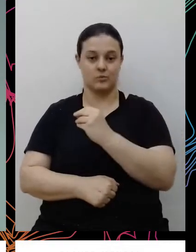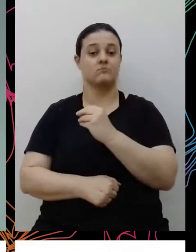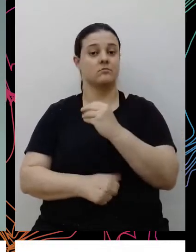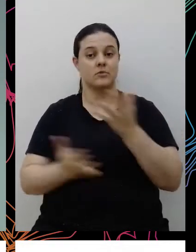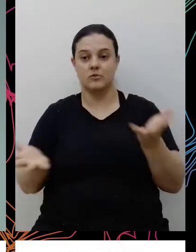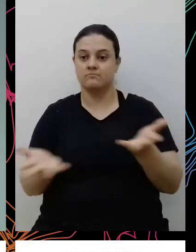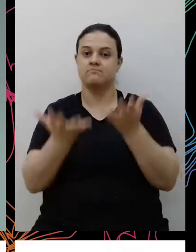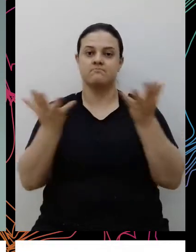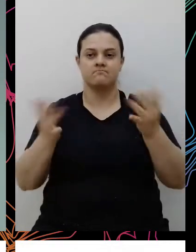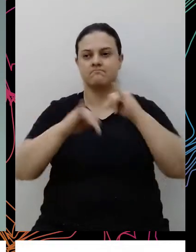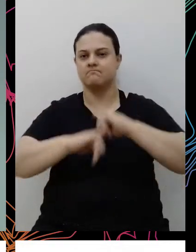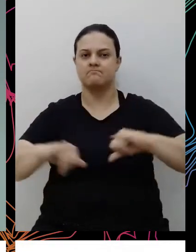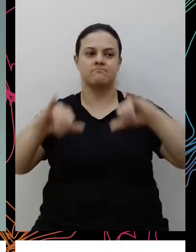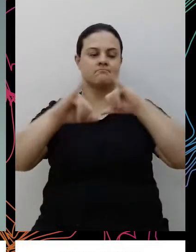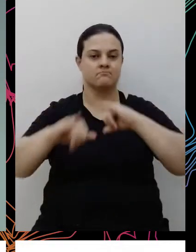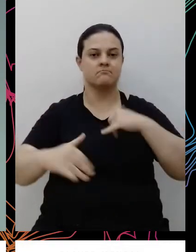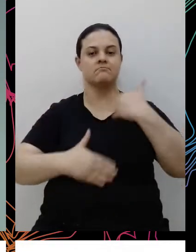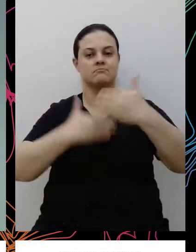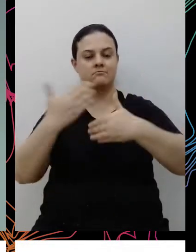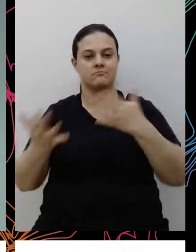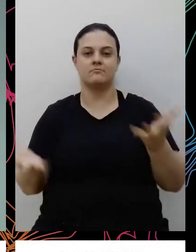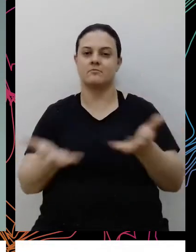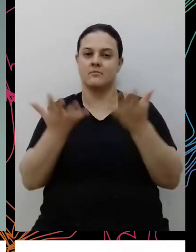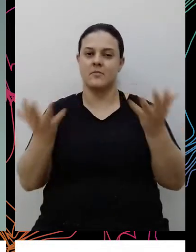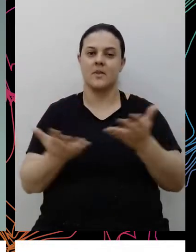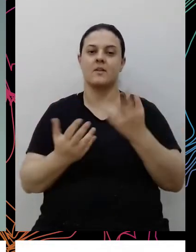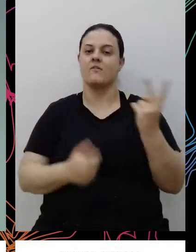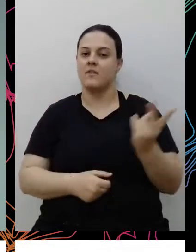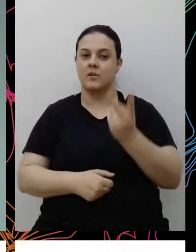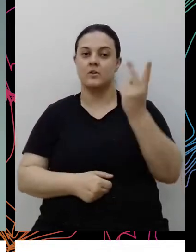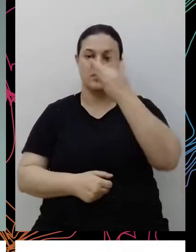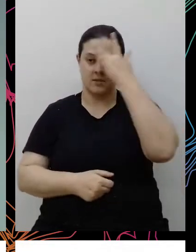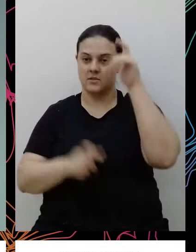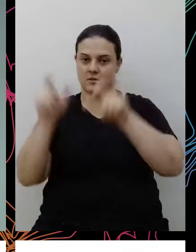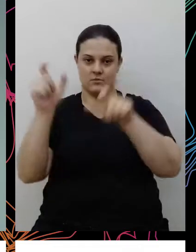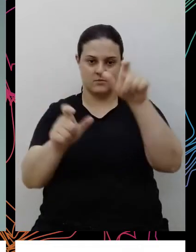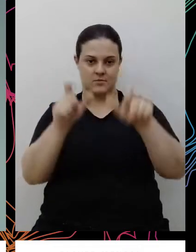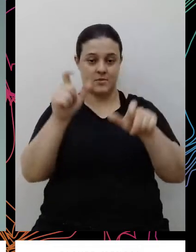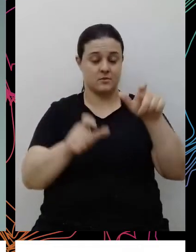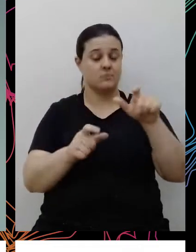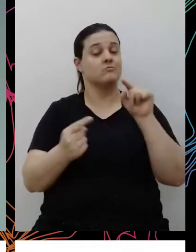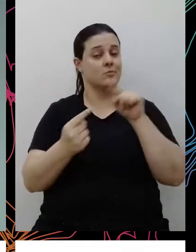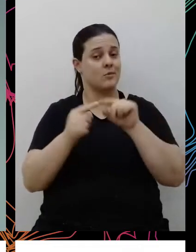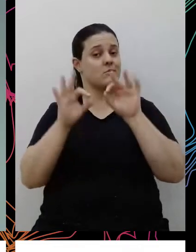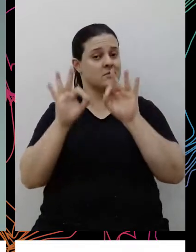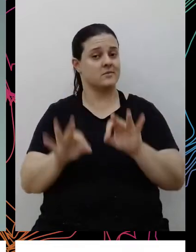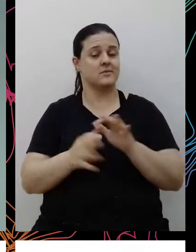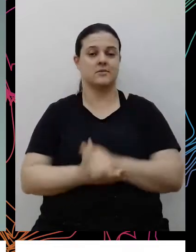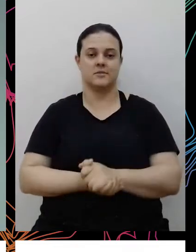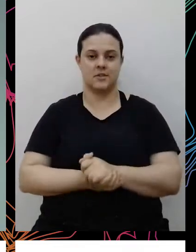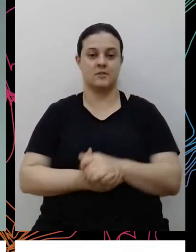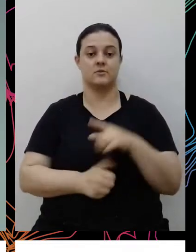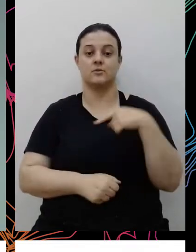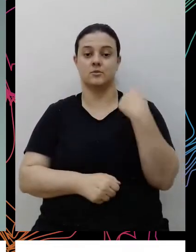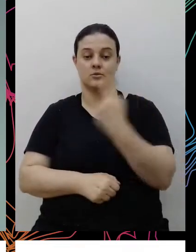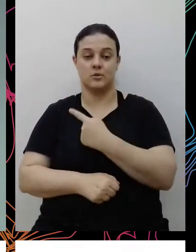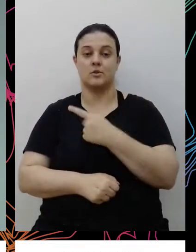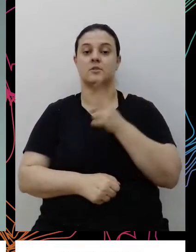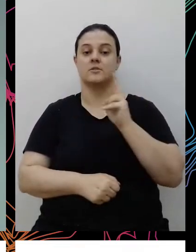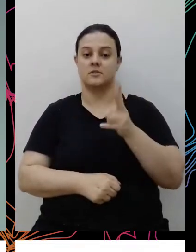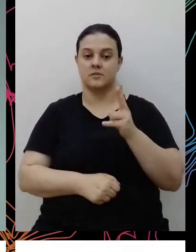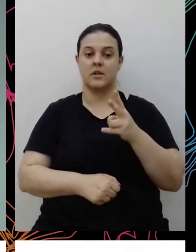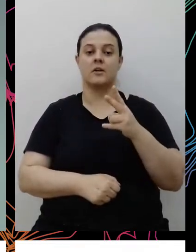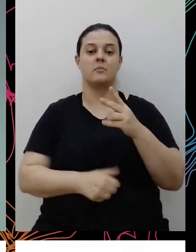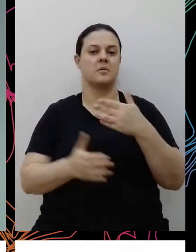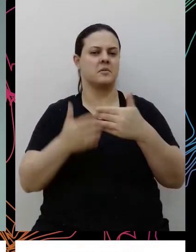da diversidade, a inclusão e a valorização de todas as pessoas. E é bem isso mesmo. É nós como CNPJ, como